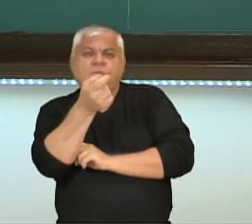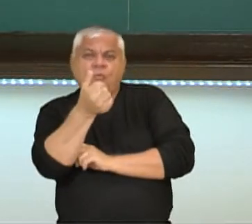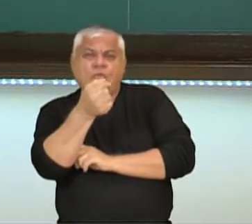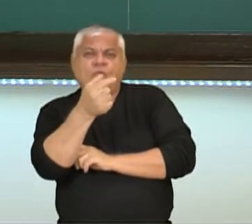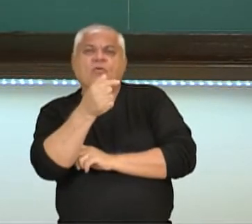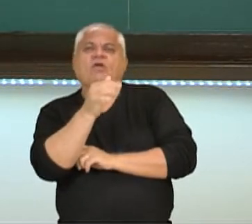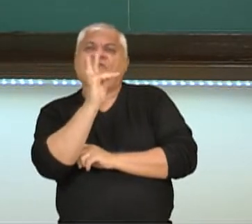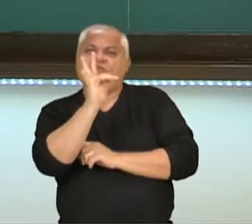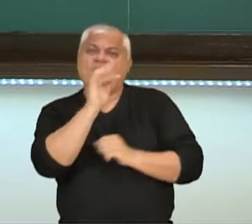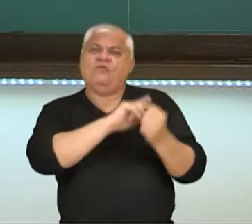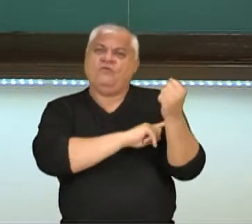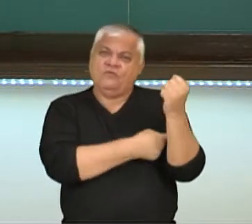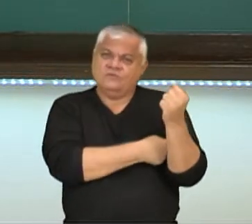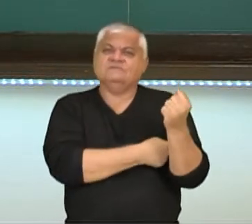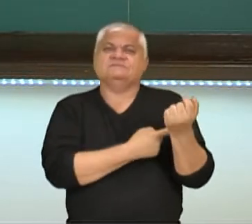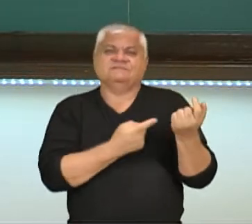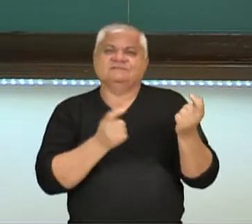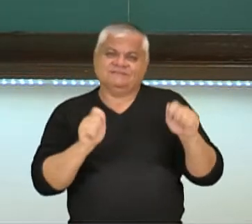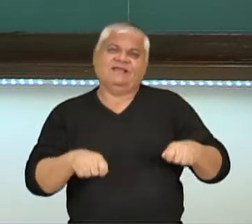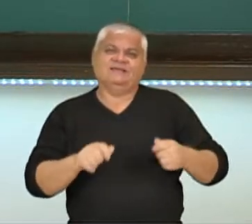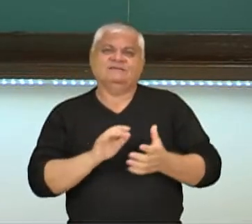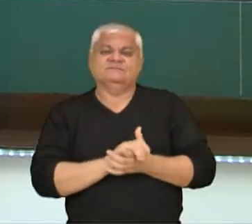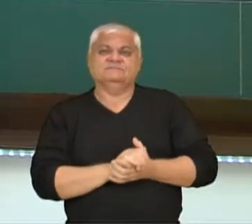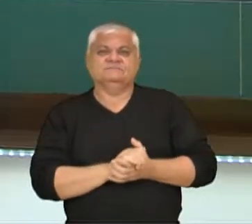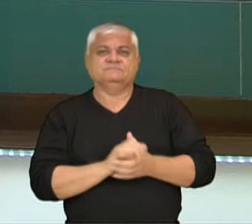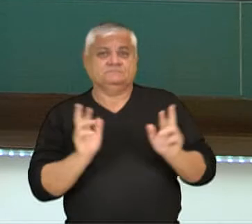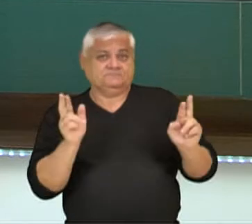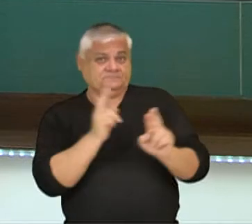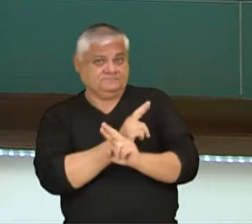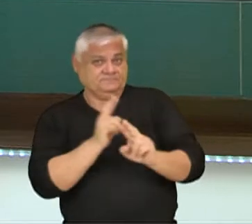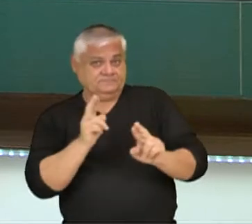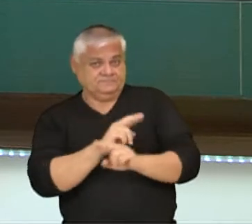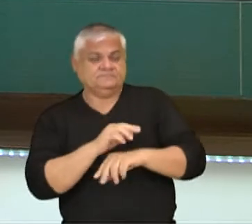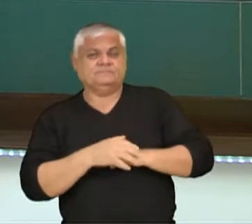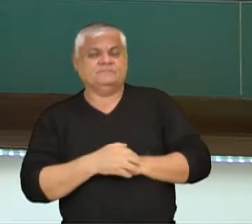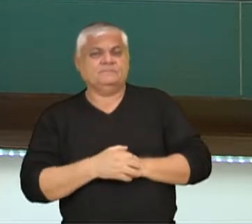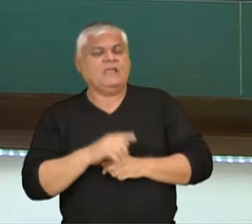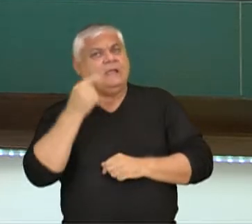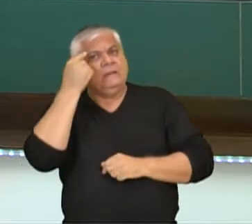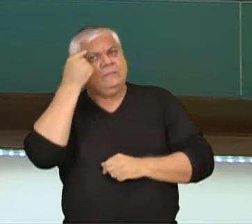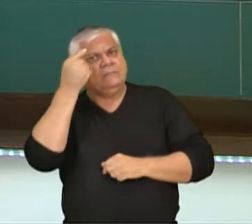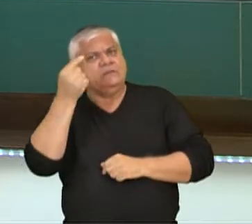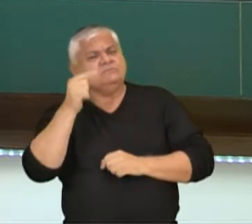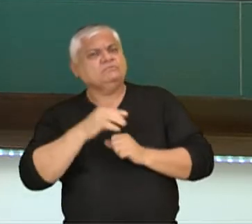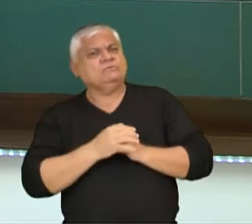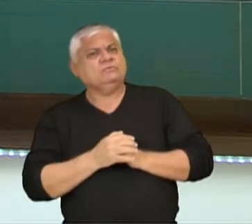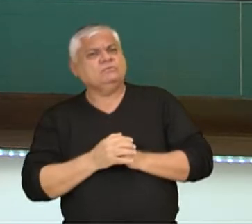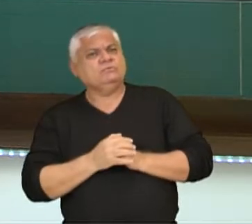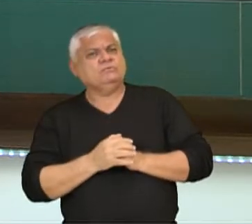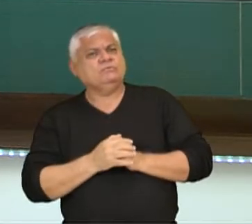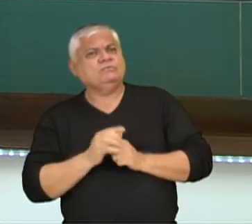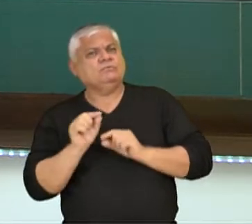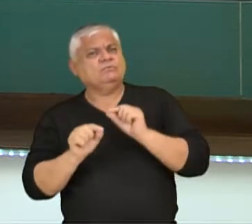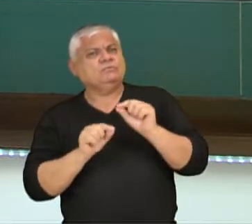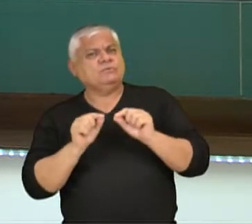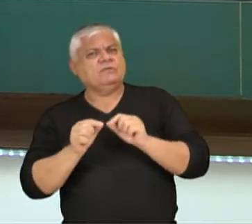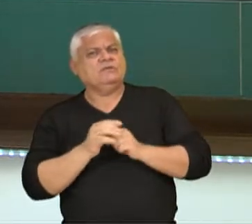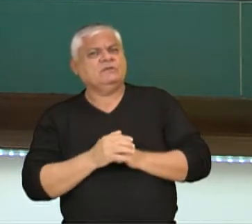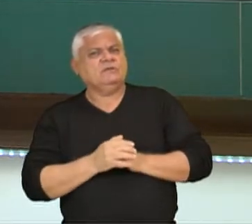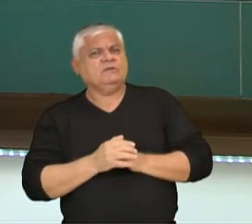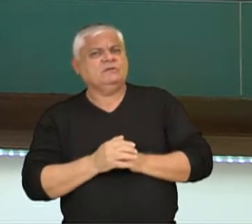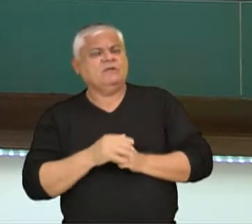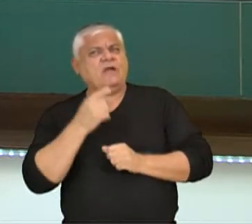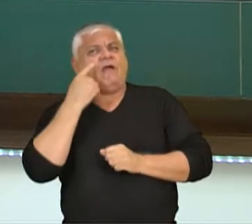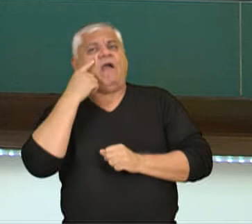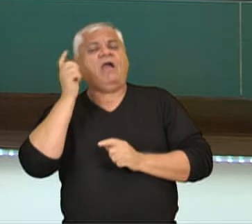devo fazer para esse corpo se deslocar. Então, ele chegou, ele chegou em, é, numa